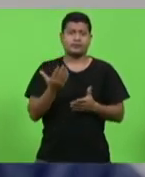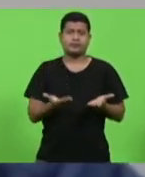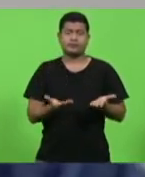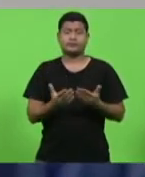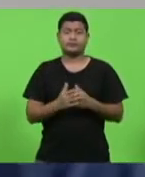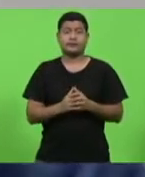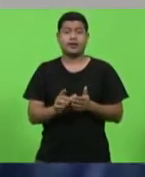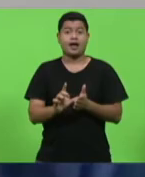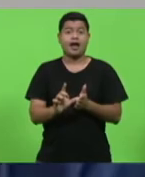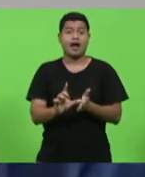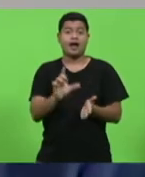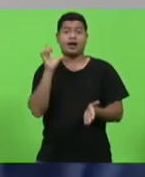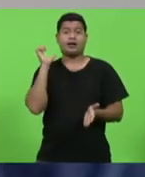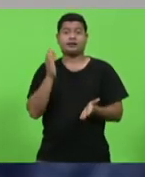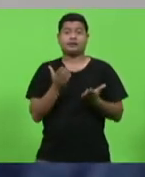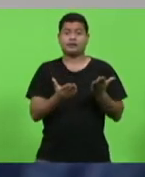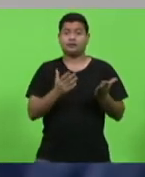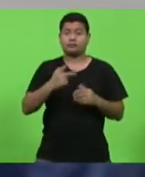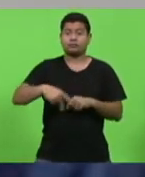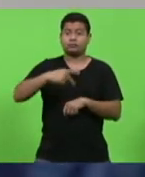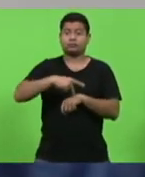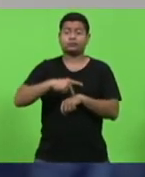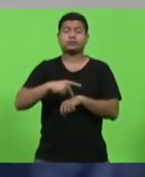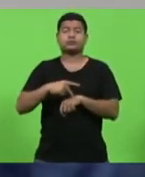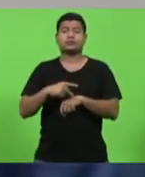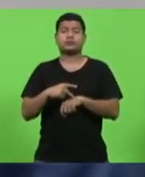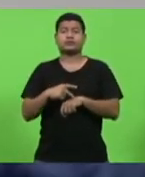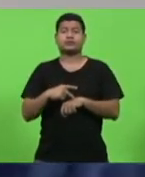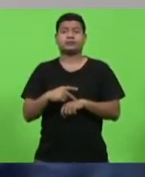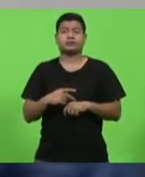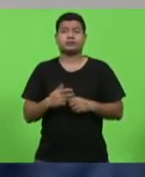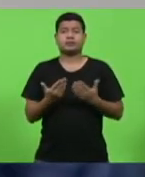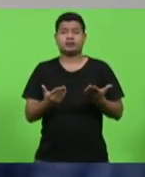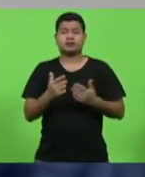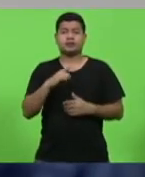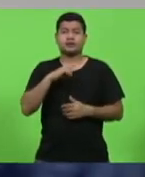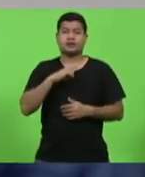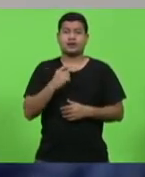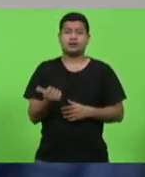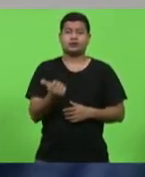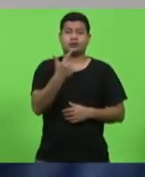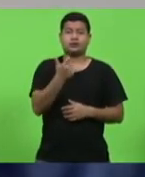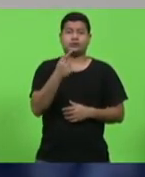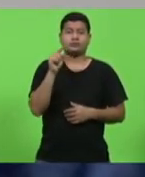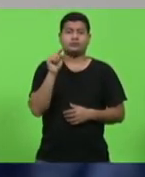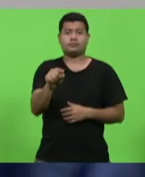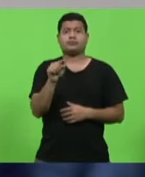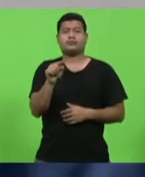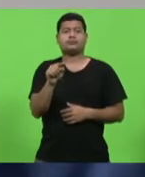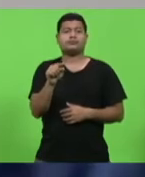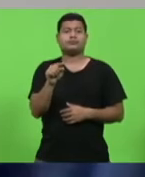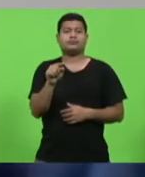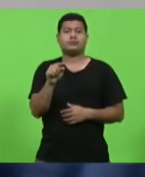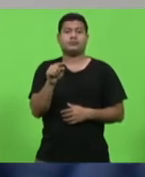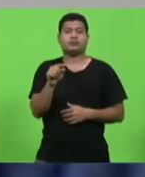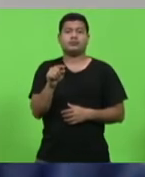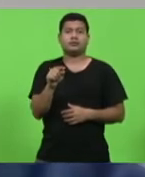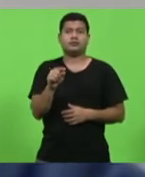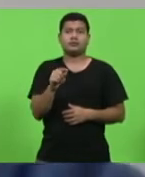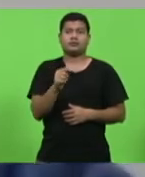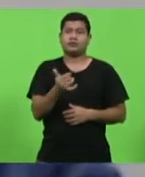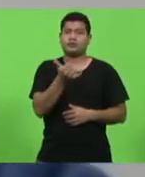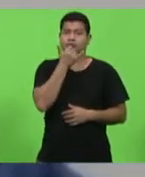dela, o país tinha 12 mil e 700 12 milhões